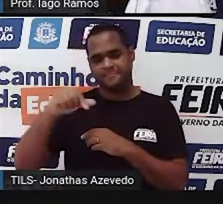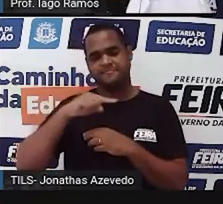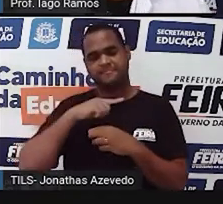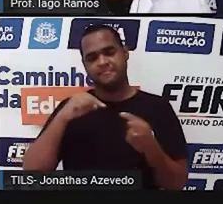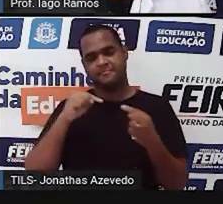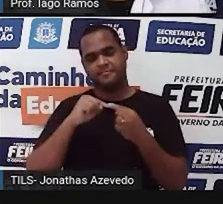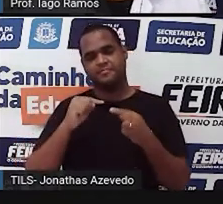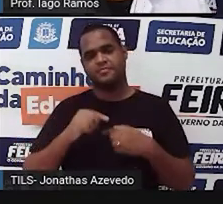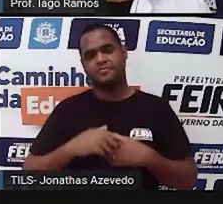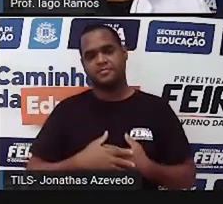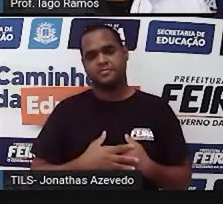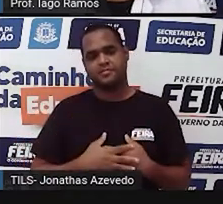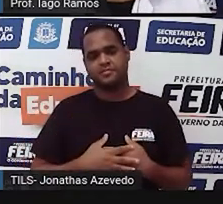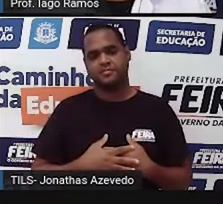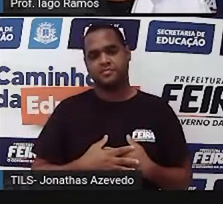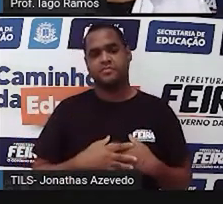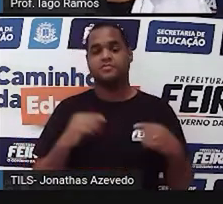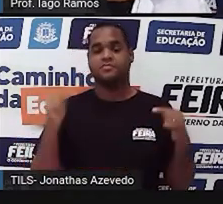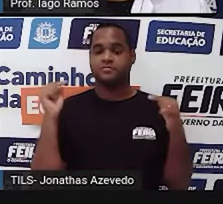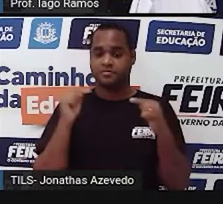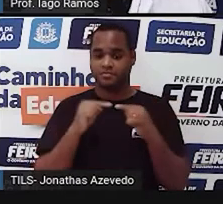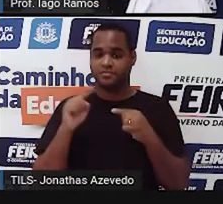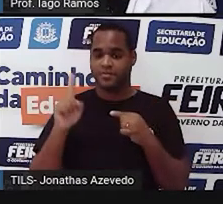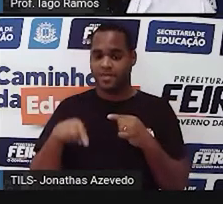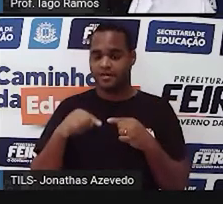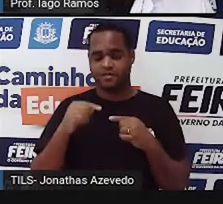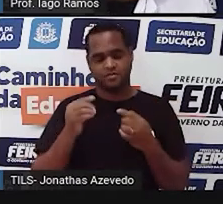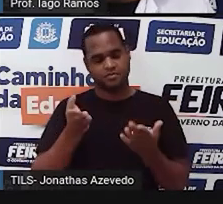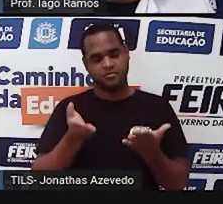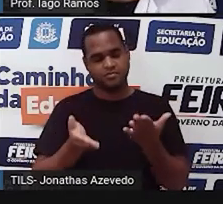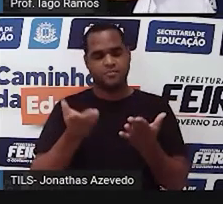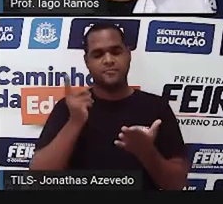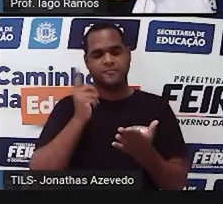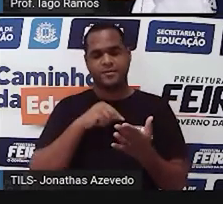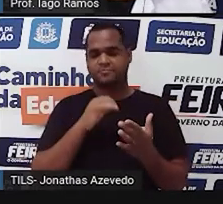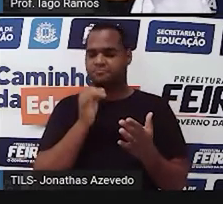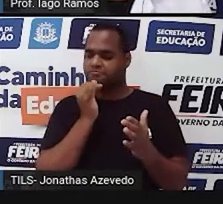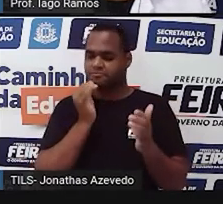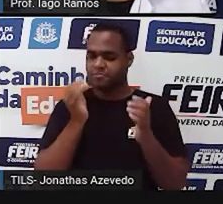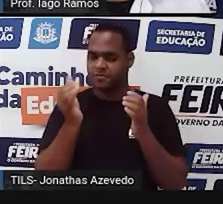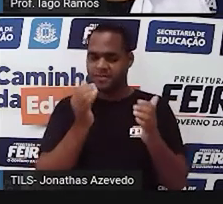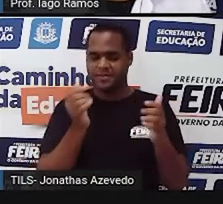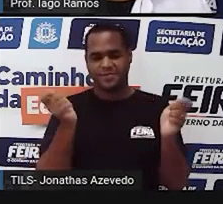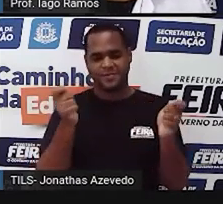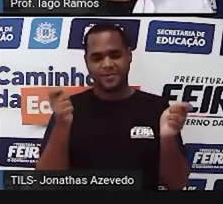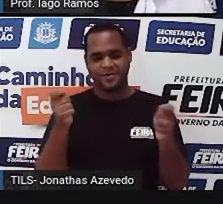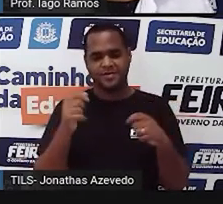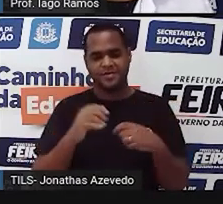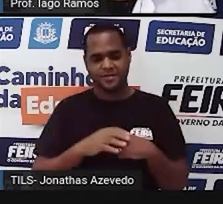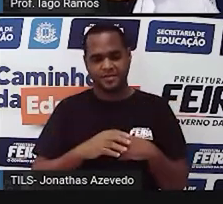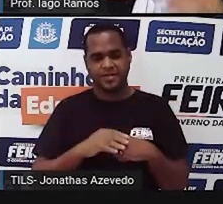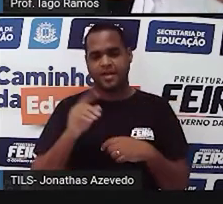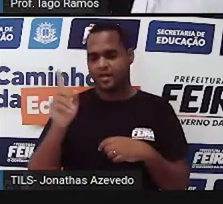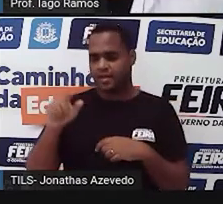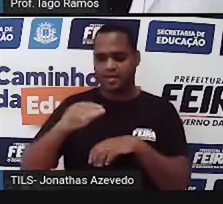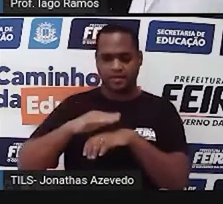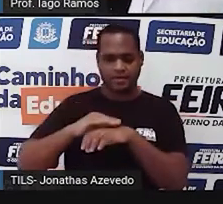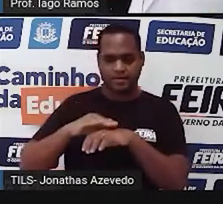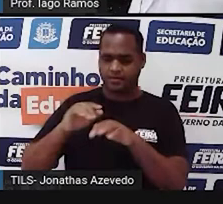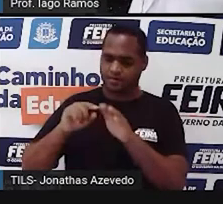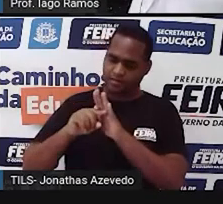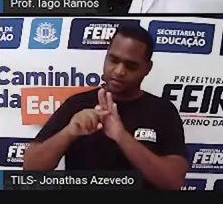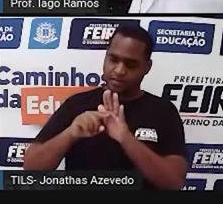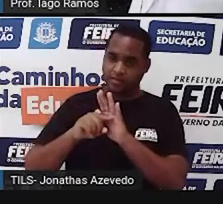certo? Então, essa balança funciona assim, por essa comparação. E é por isso que o nome dela é analítica, porque